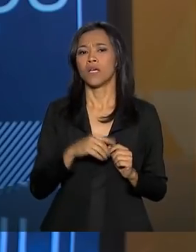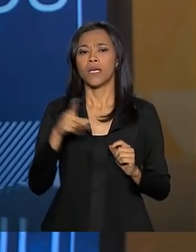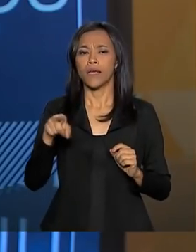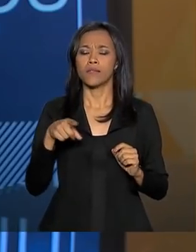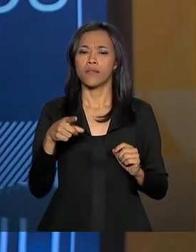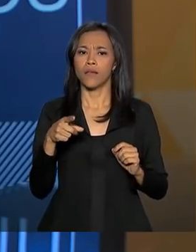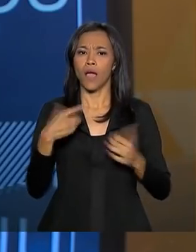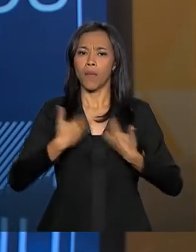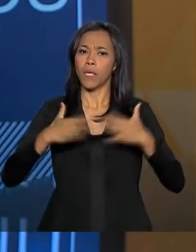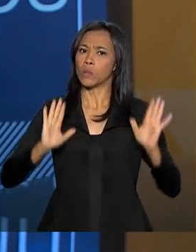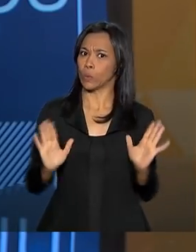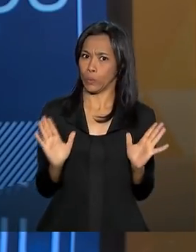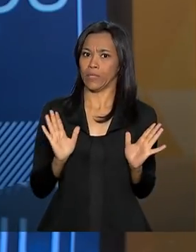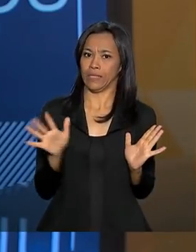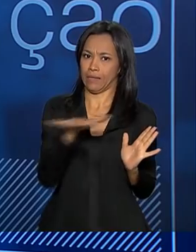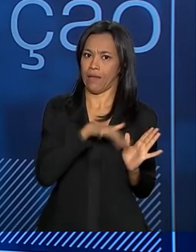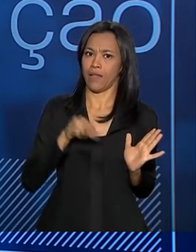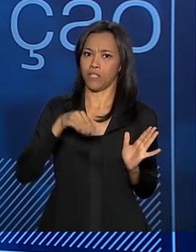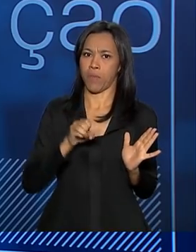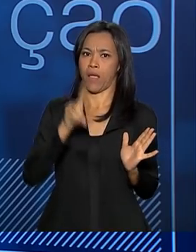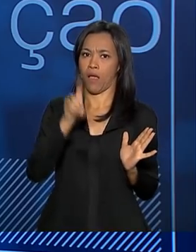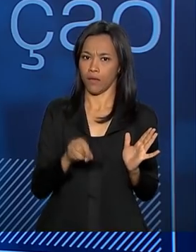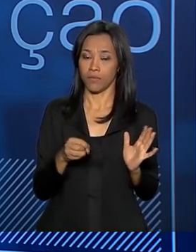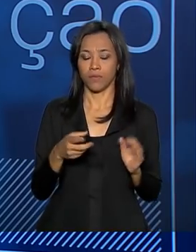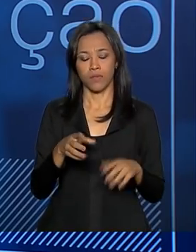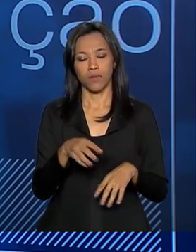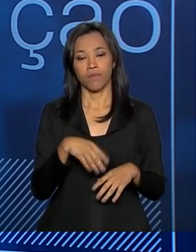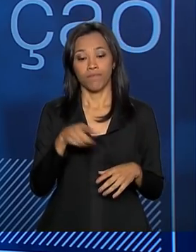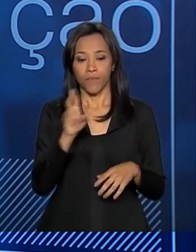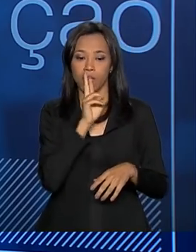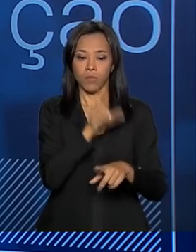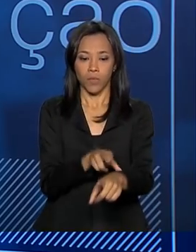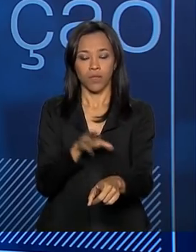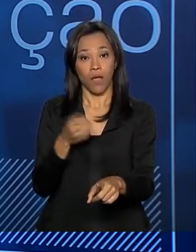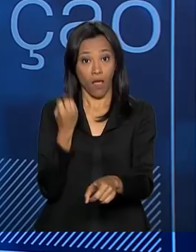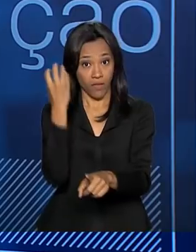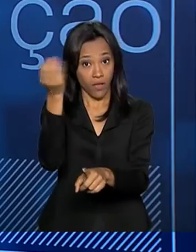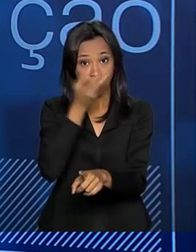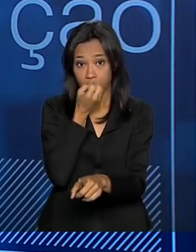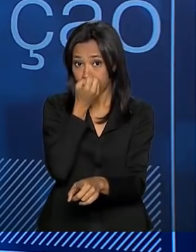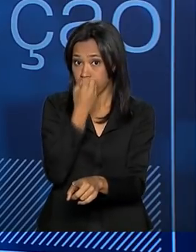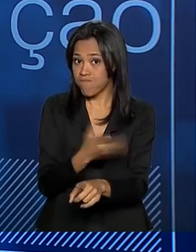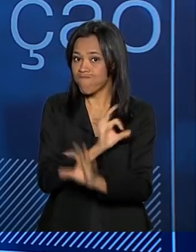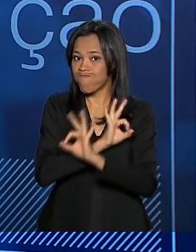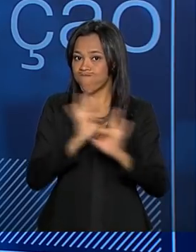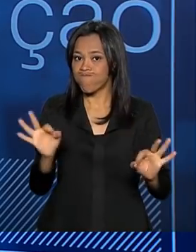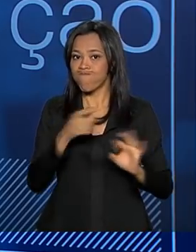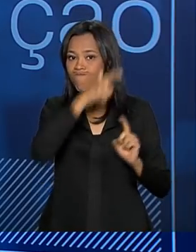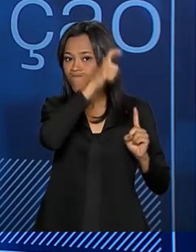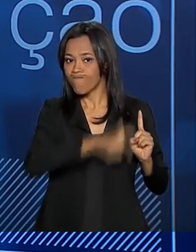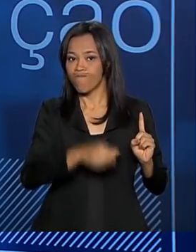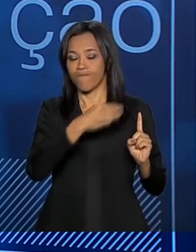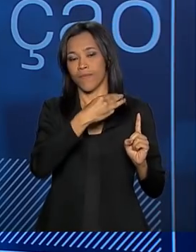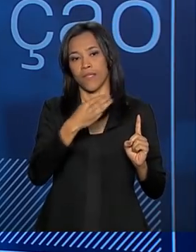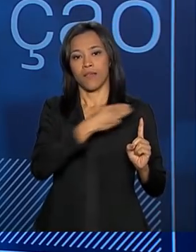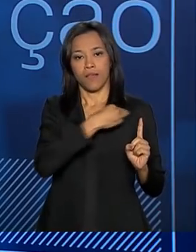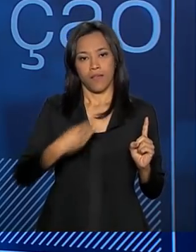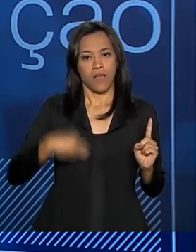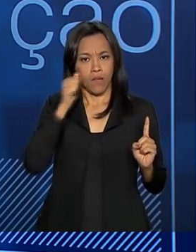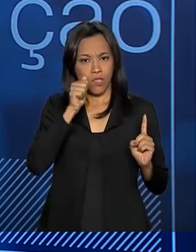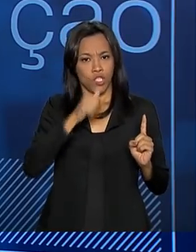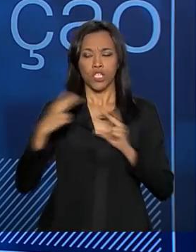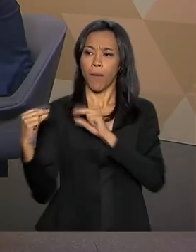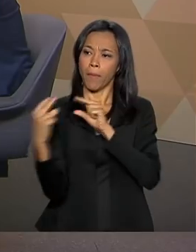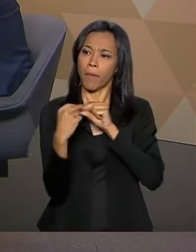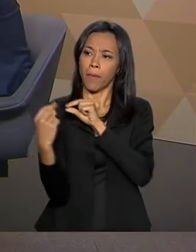consolidação desses mercados? A viagem foi extremamente produtiva, a ministra conseguiu ter uma interlocução com a China para tratar da nossa